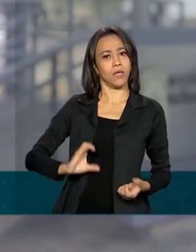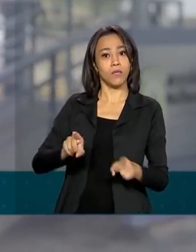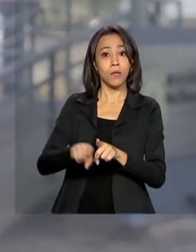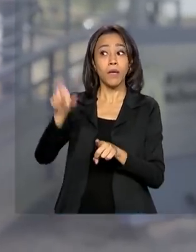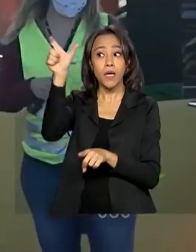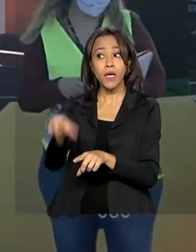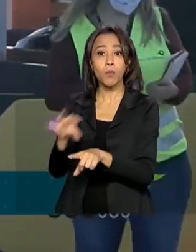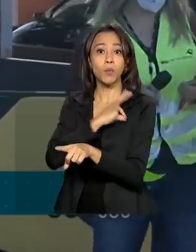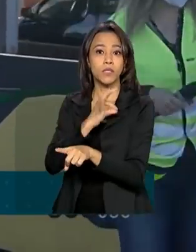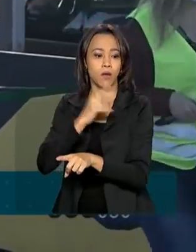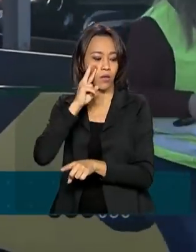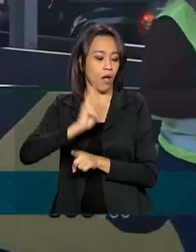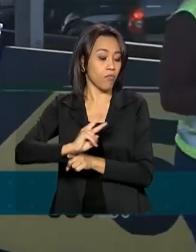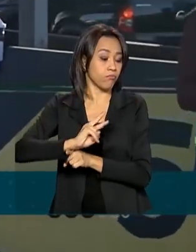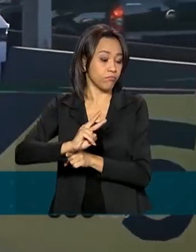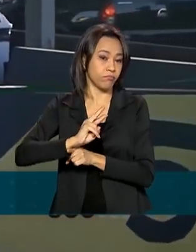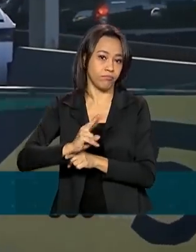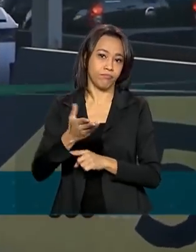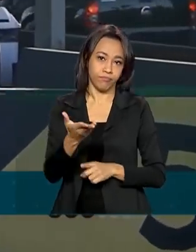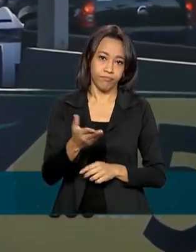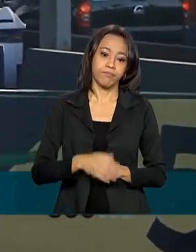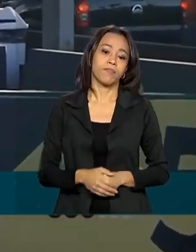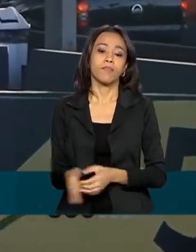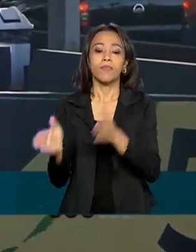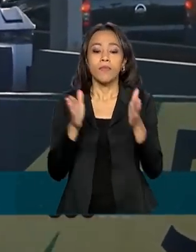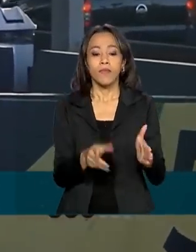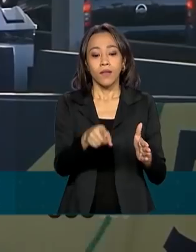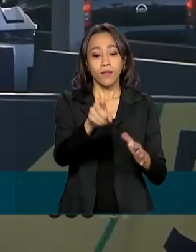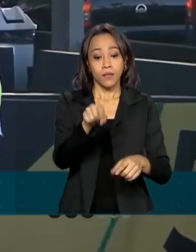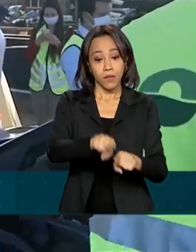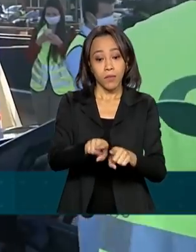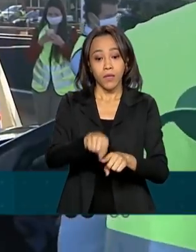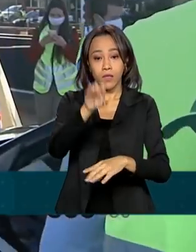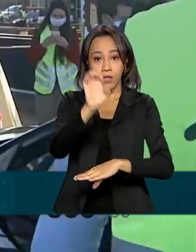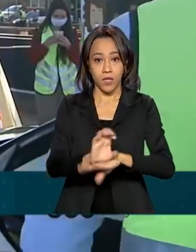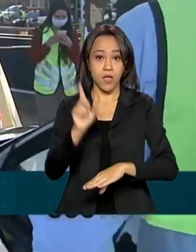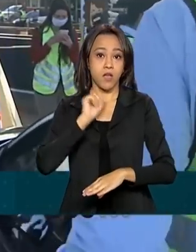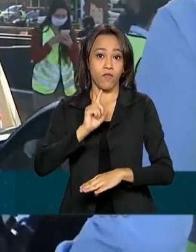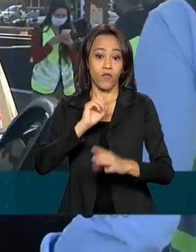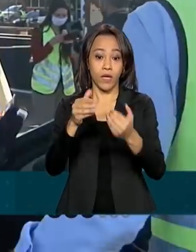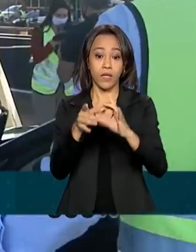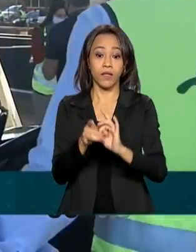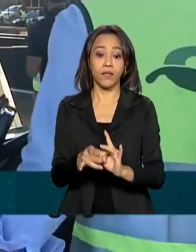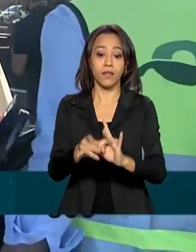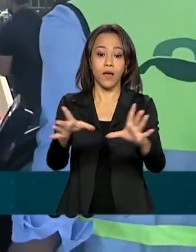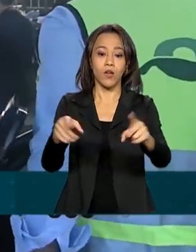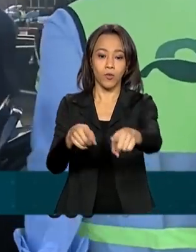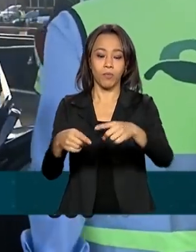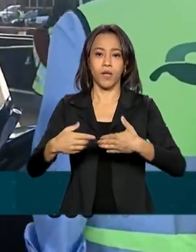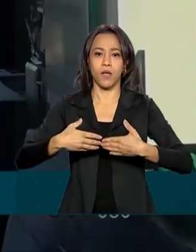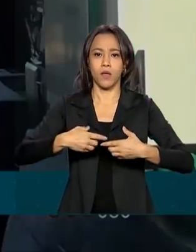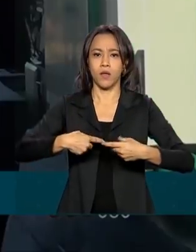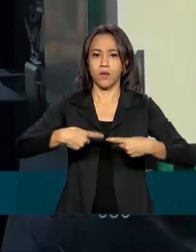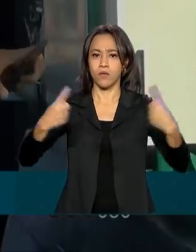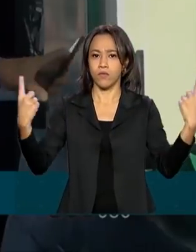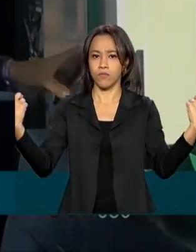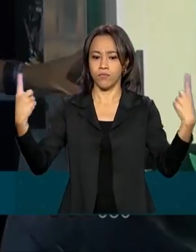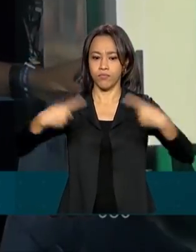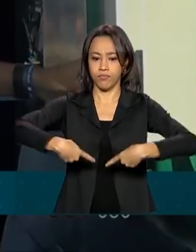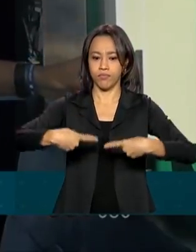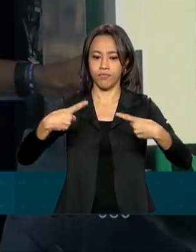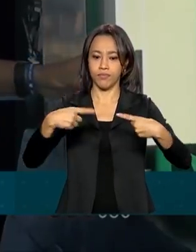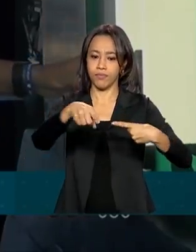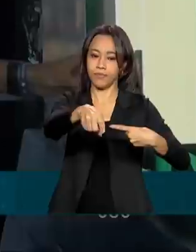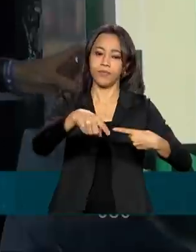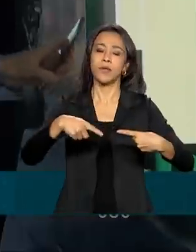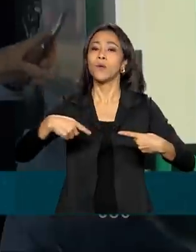policial que está em campo. Ainda em Minas, foi inaugurado pela concessionária Eco-050 um guichê de